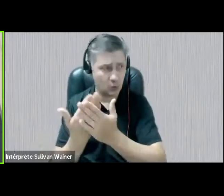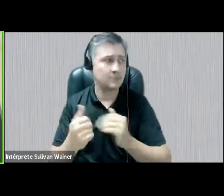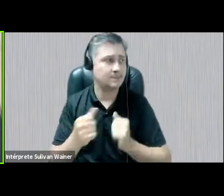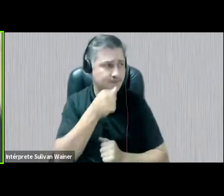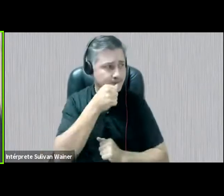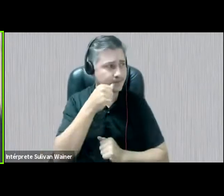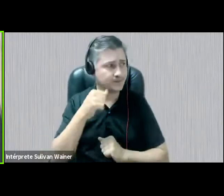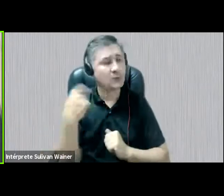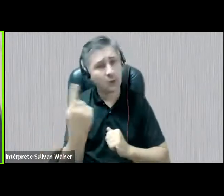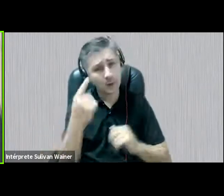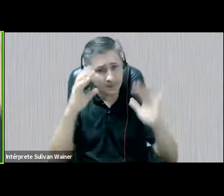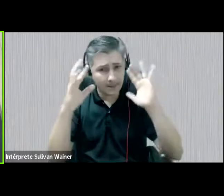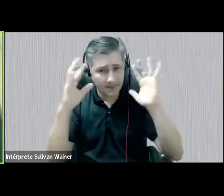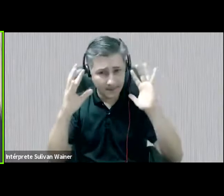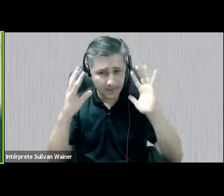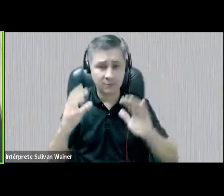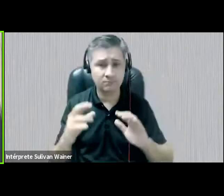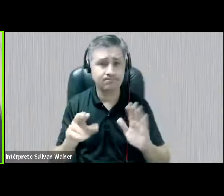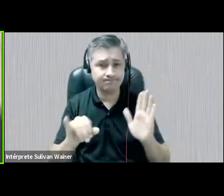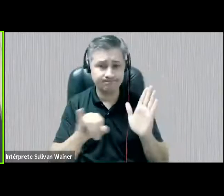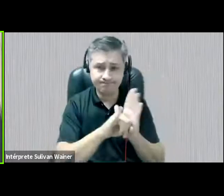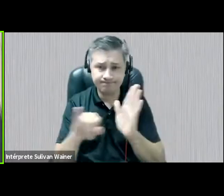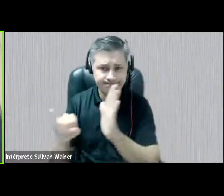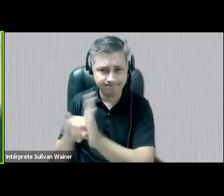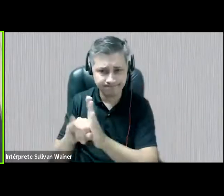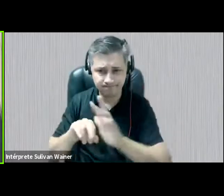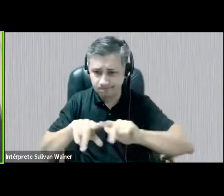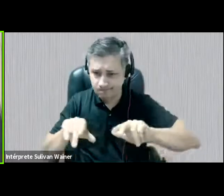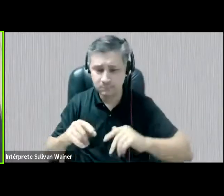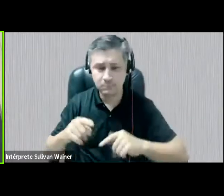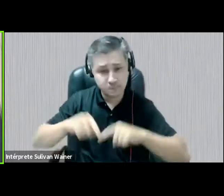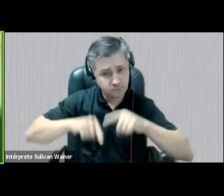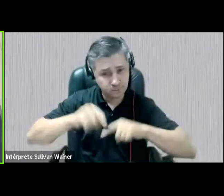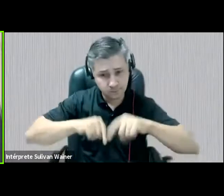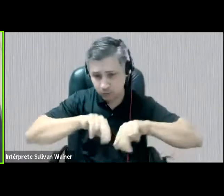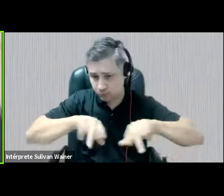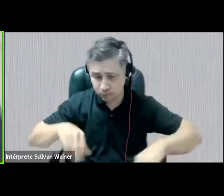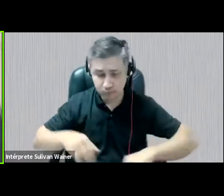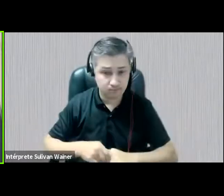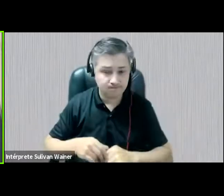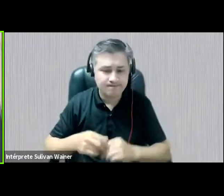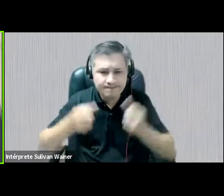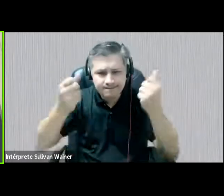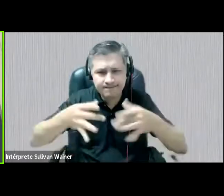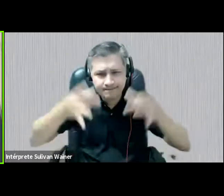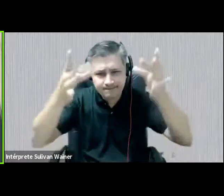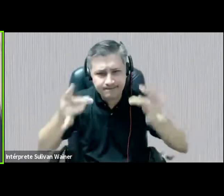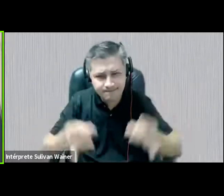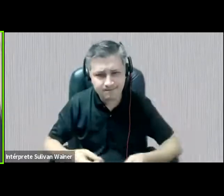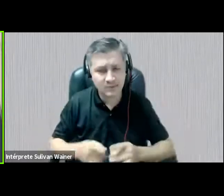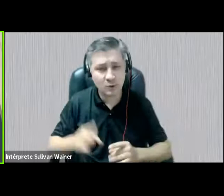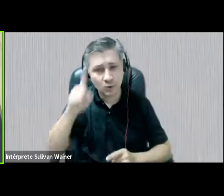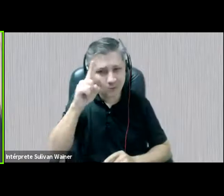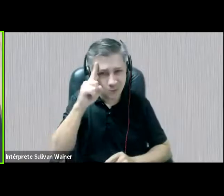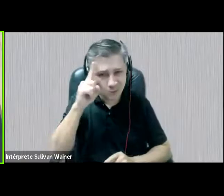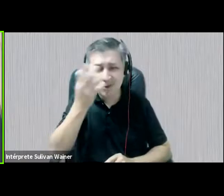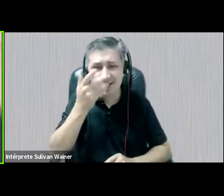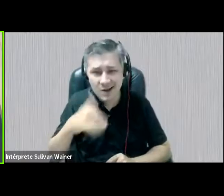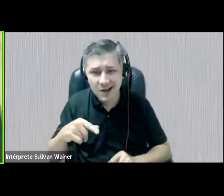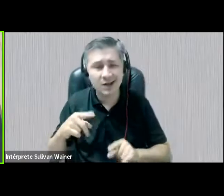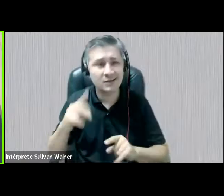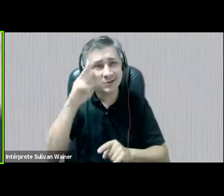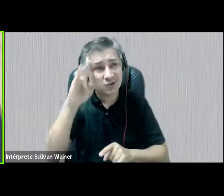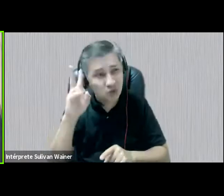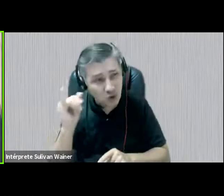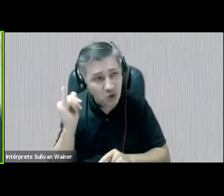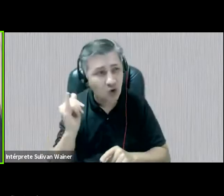identitários, né, para nós descrever cenas do cotidiano das crianças, as suas narrativas, as